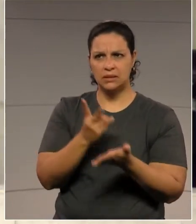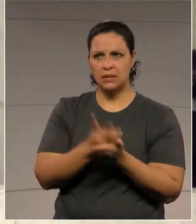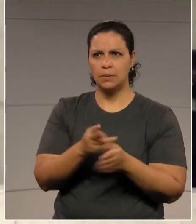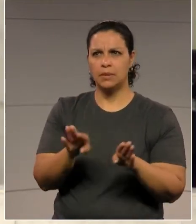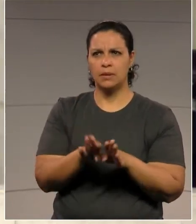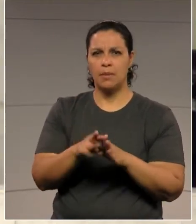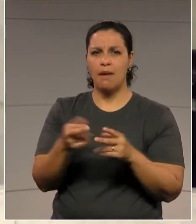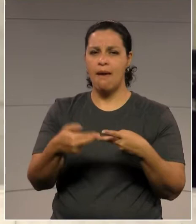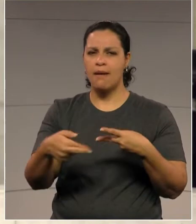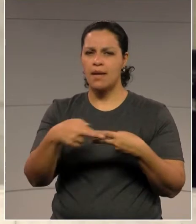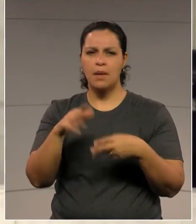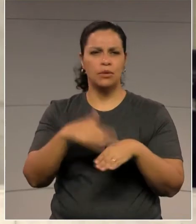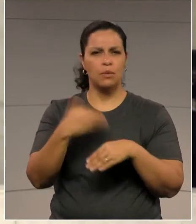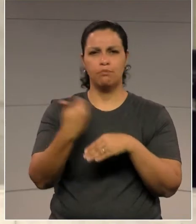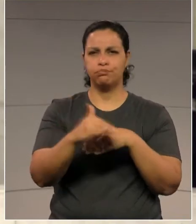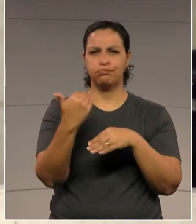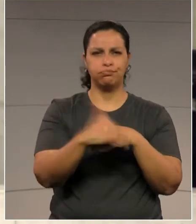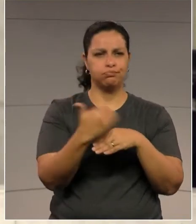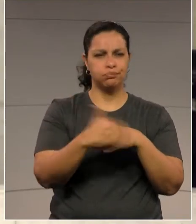dos requerimentos.